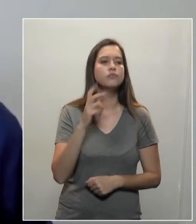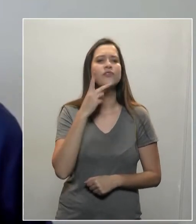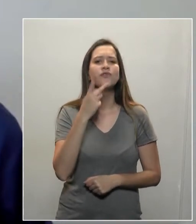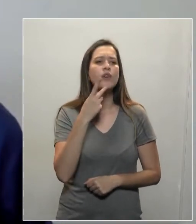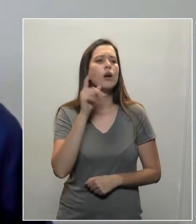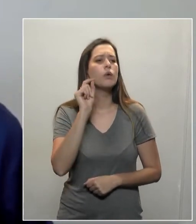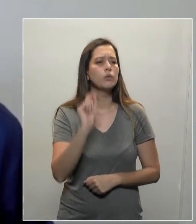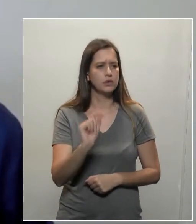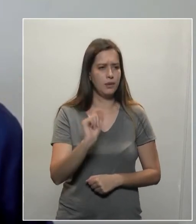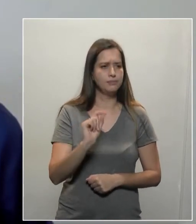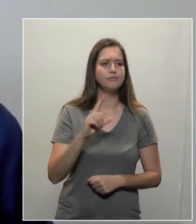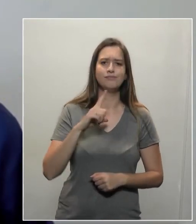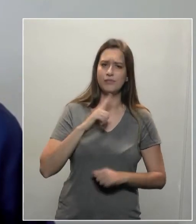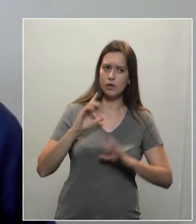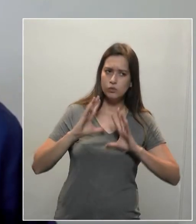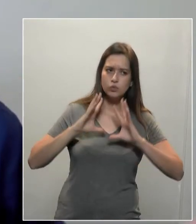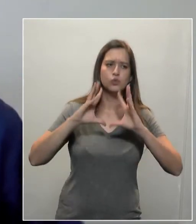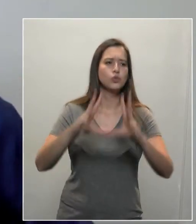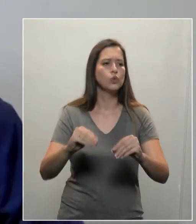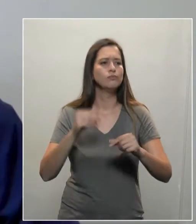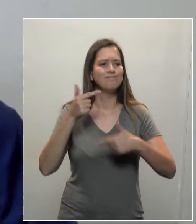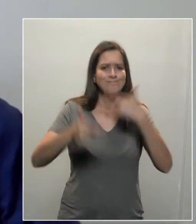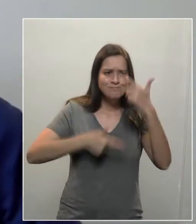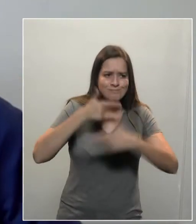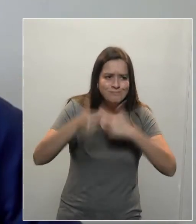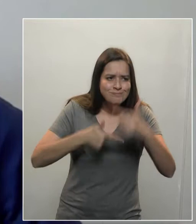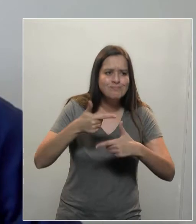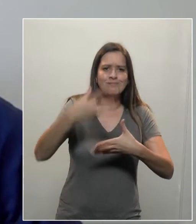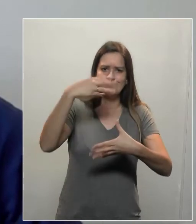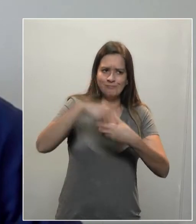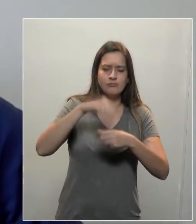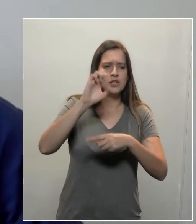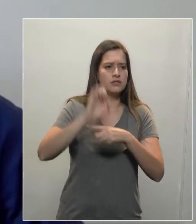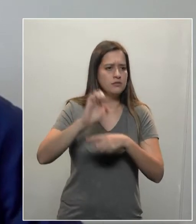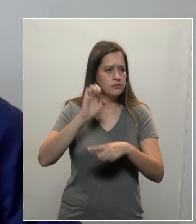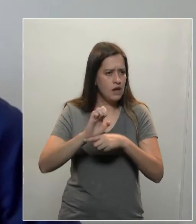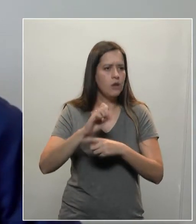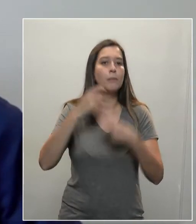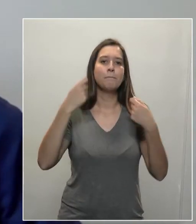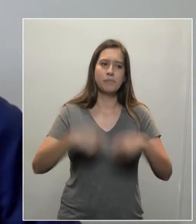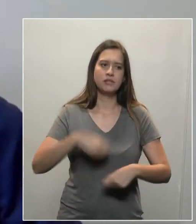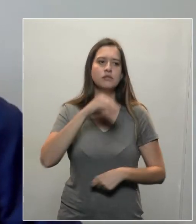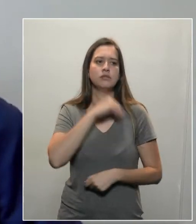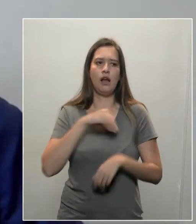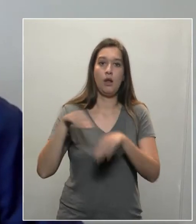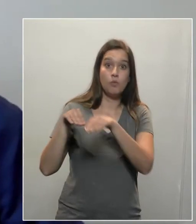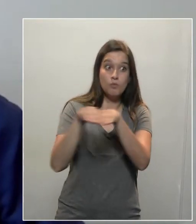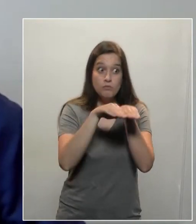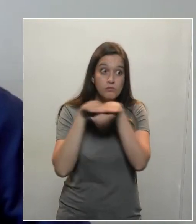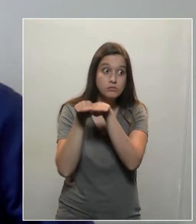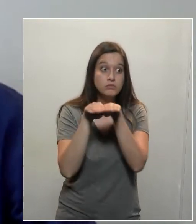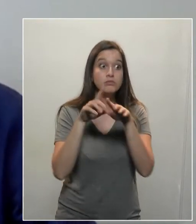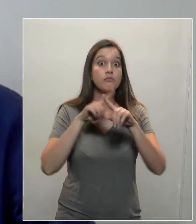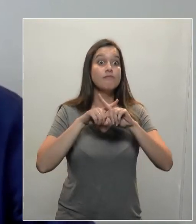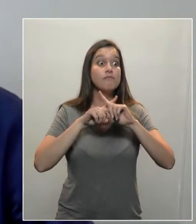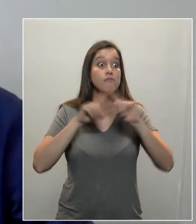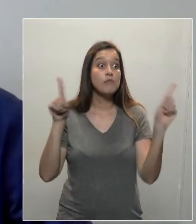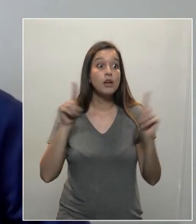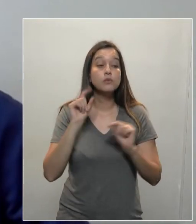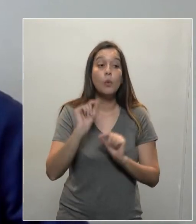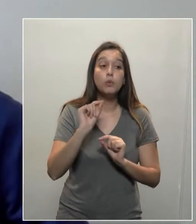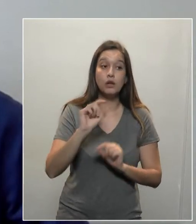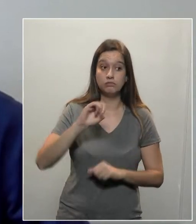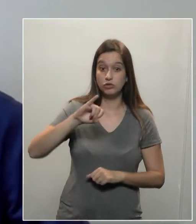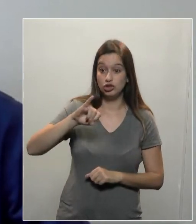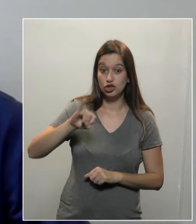piso regional. Desde janeiro deste ano, esse direito está sendo negado aos